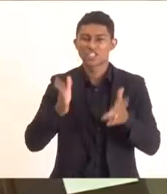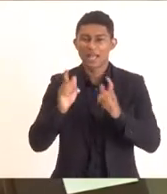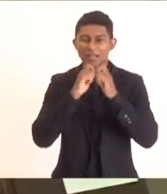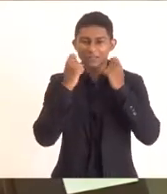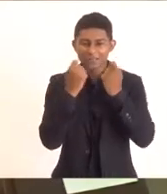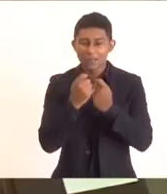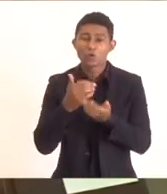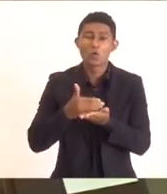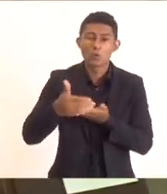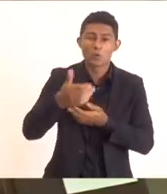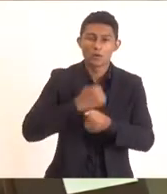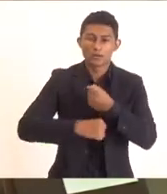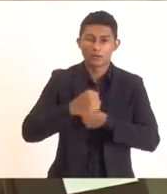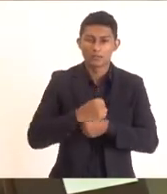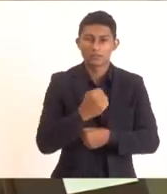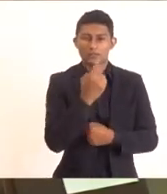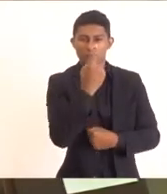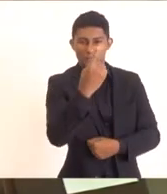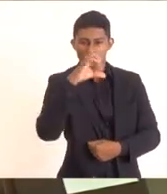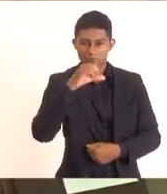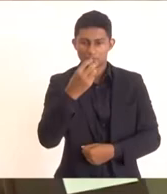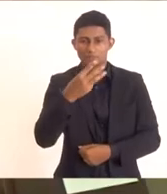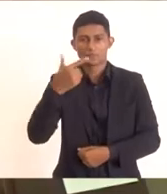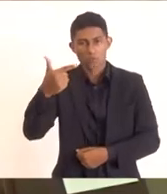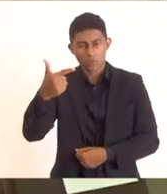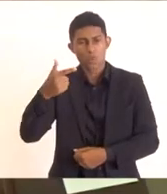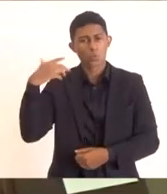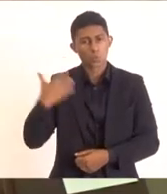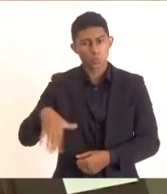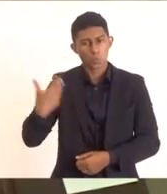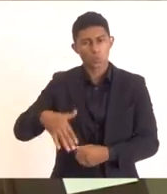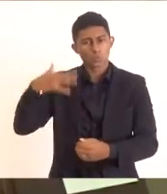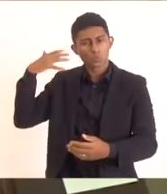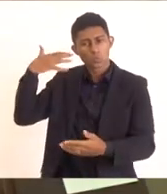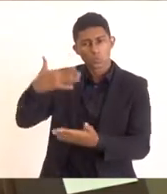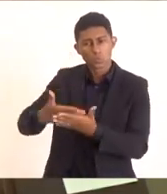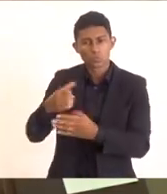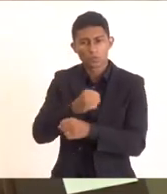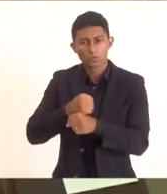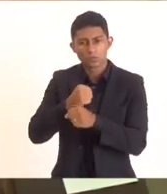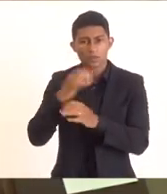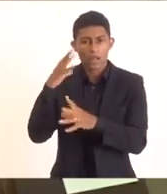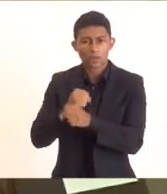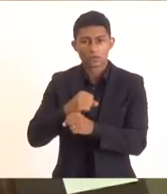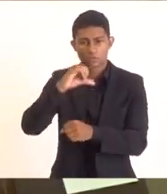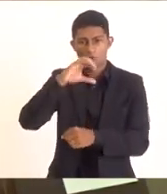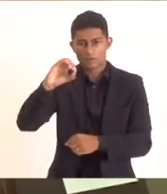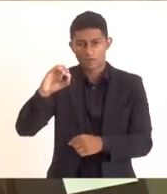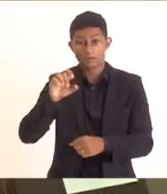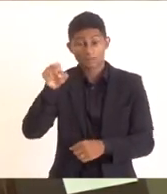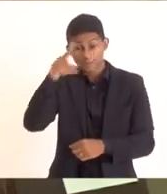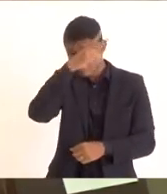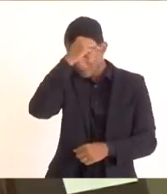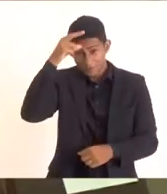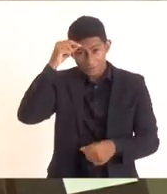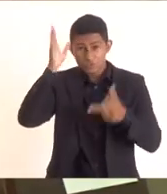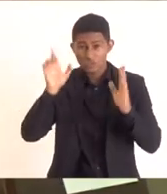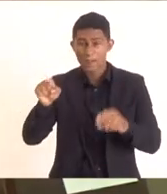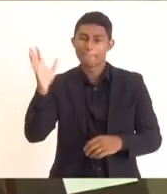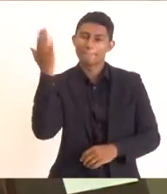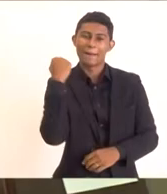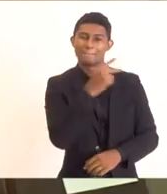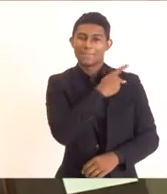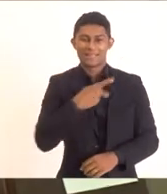1932 e também dizia que o nosso prefeito também já foi presidente da Associação Comercial